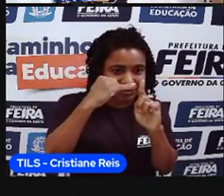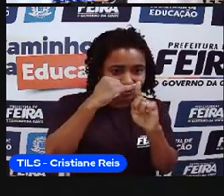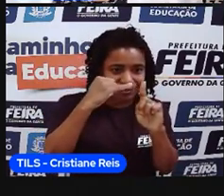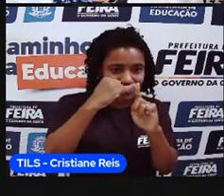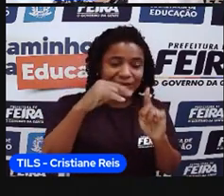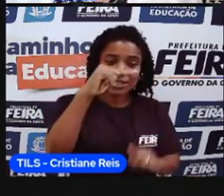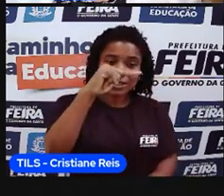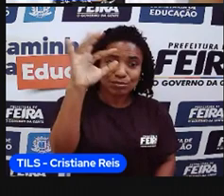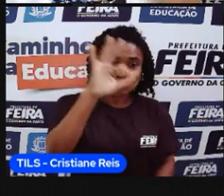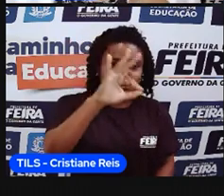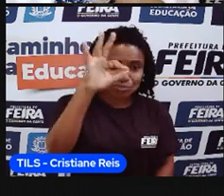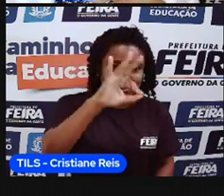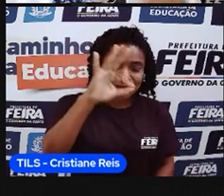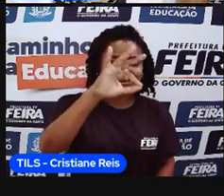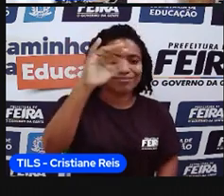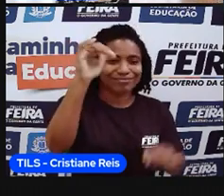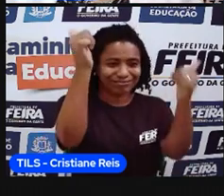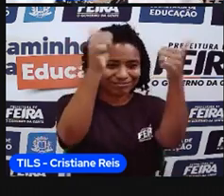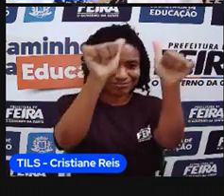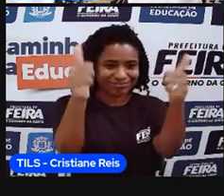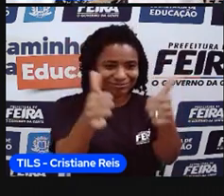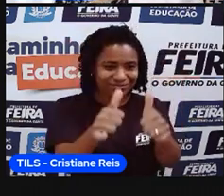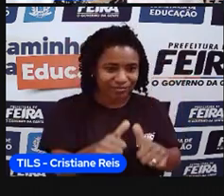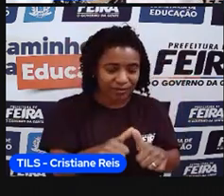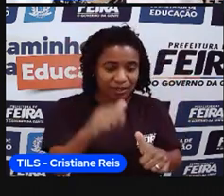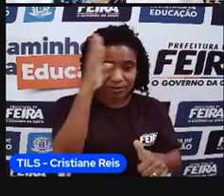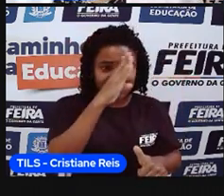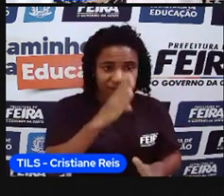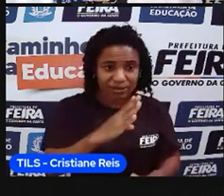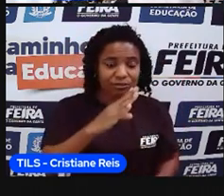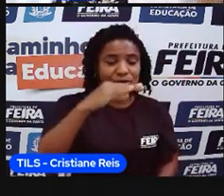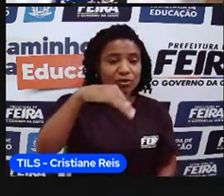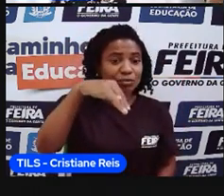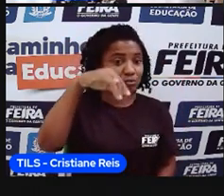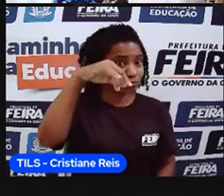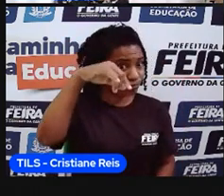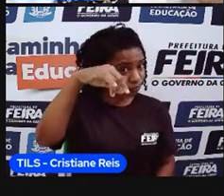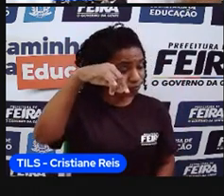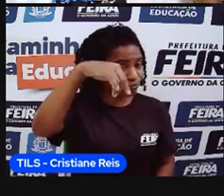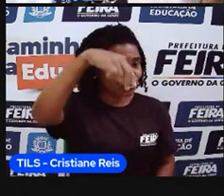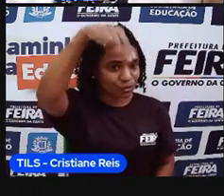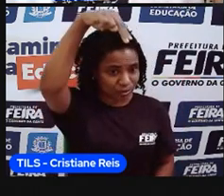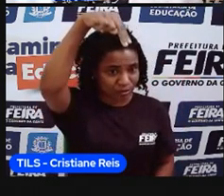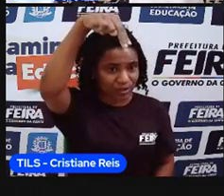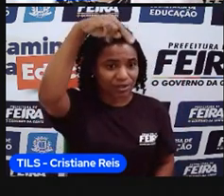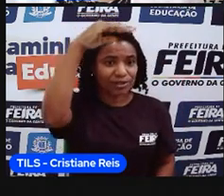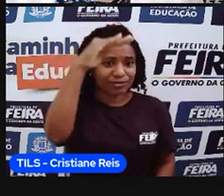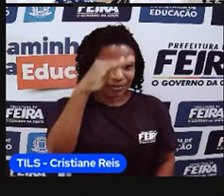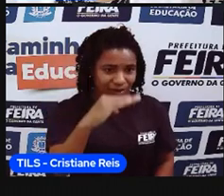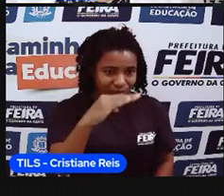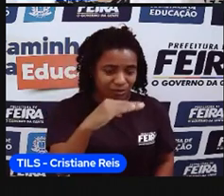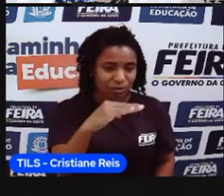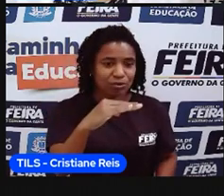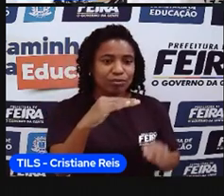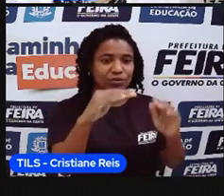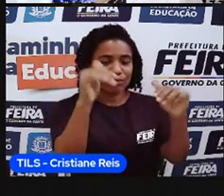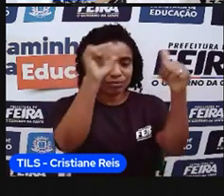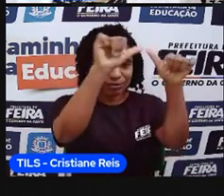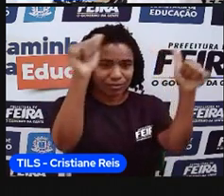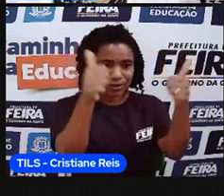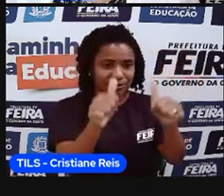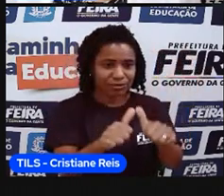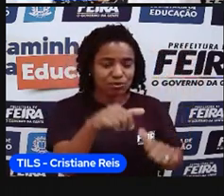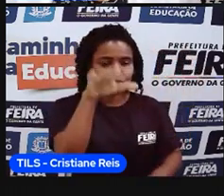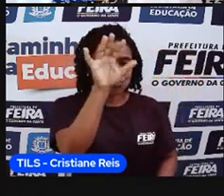de 7%, 90% no hemisfério sul. A gente, por isso chama ele, né, de país hemisfério